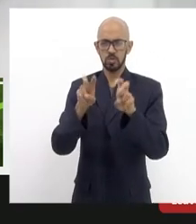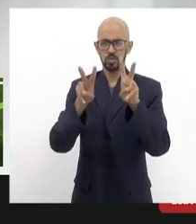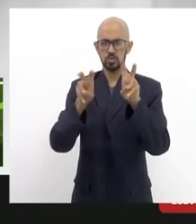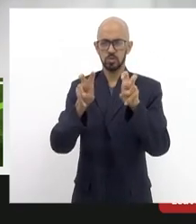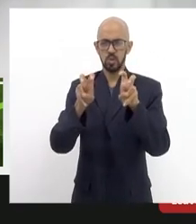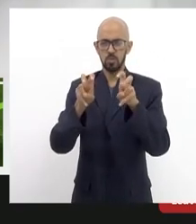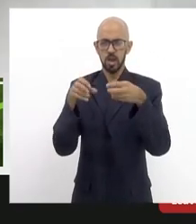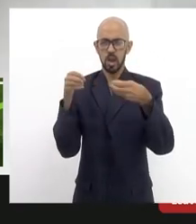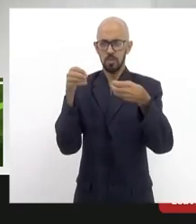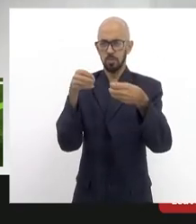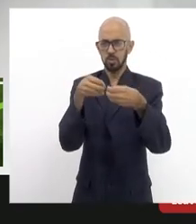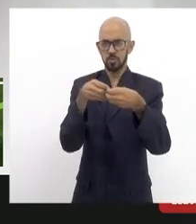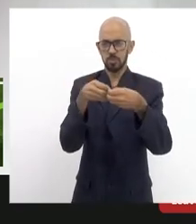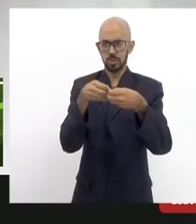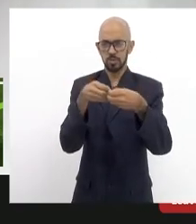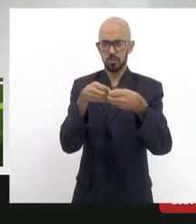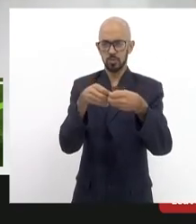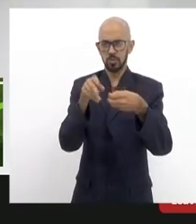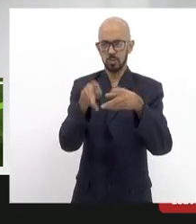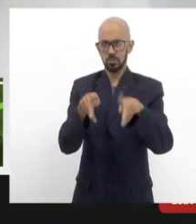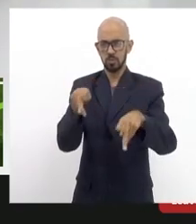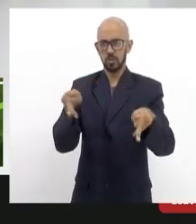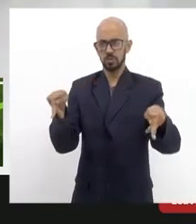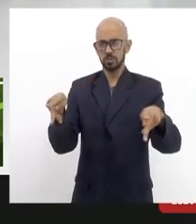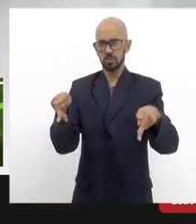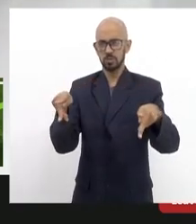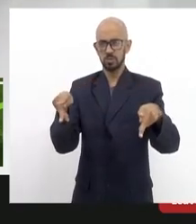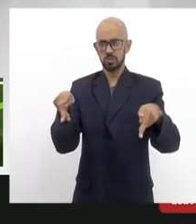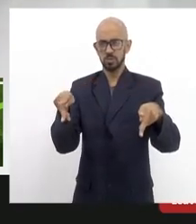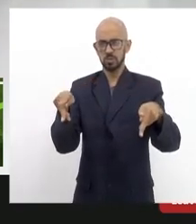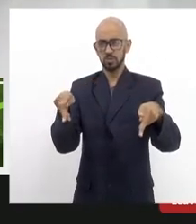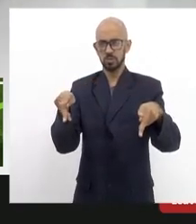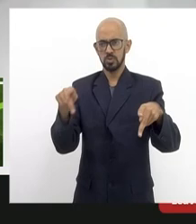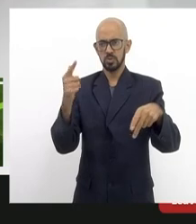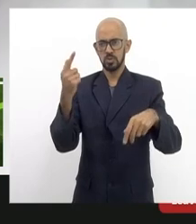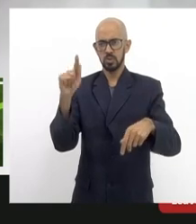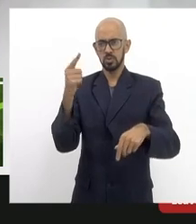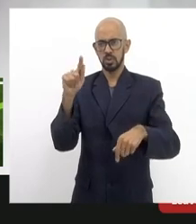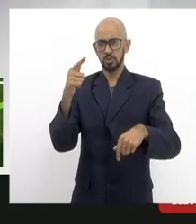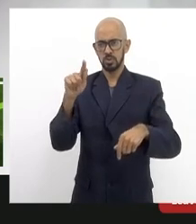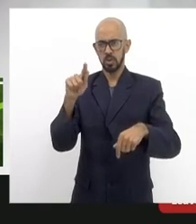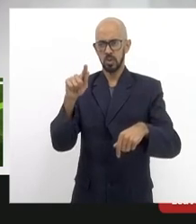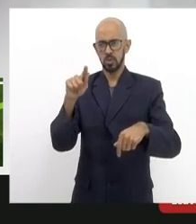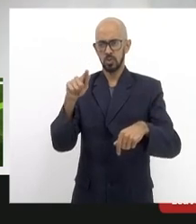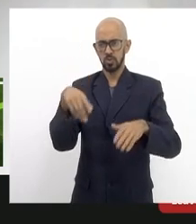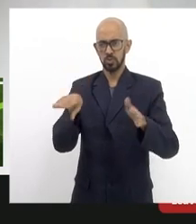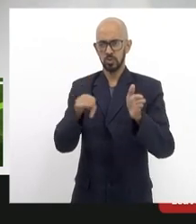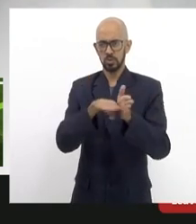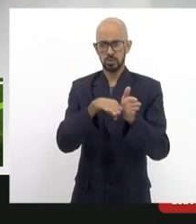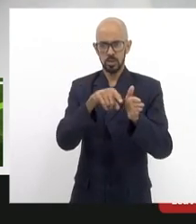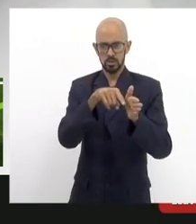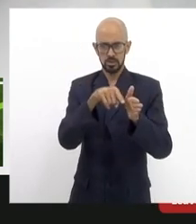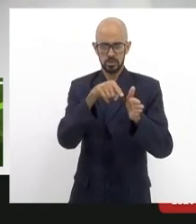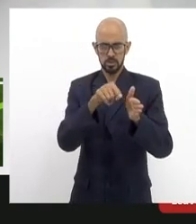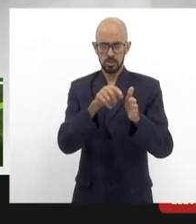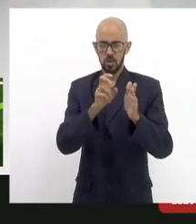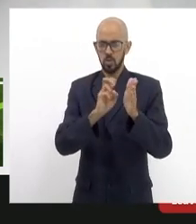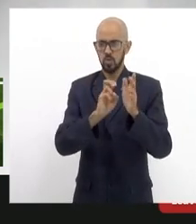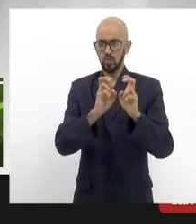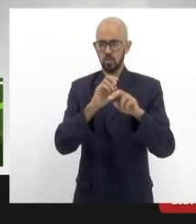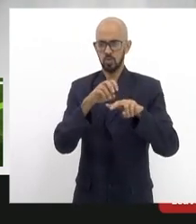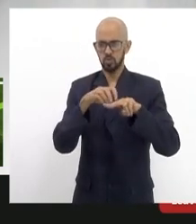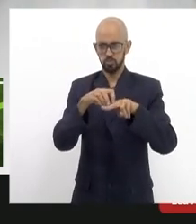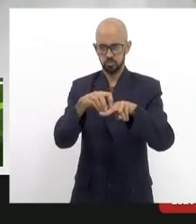aproximação das pessoas da da gestão da da estação na estação estão